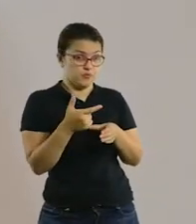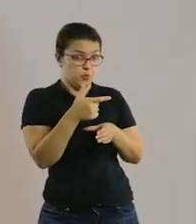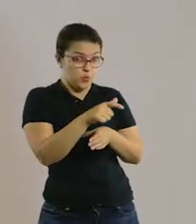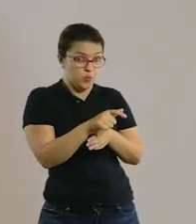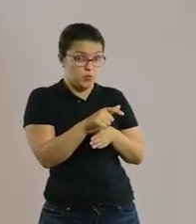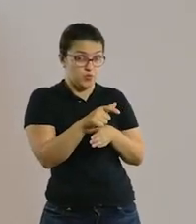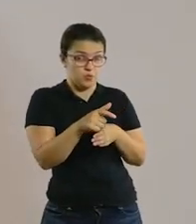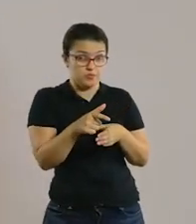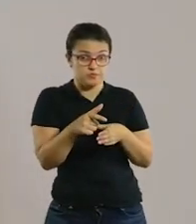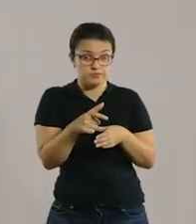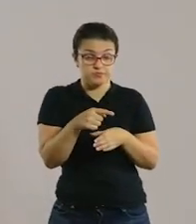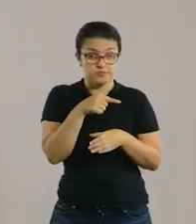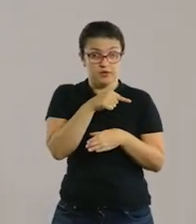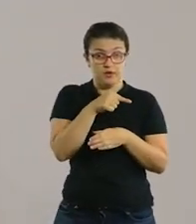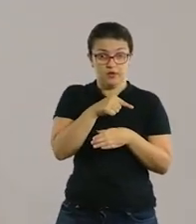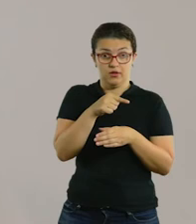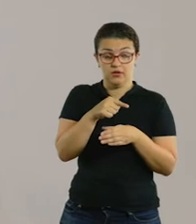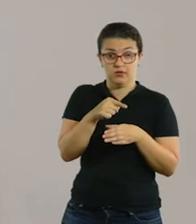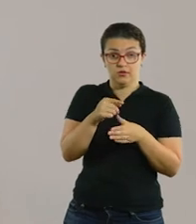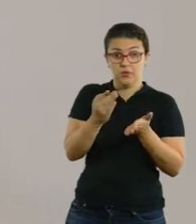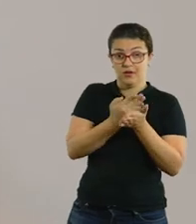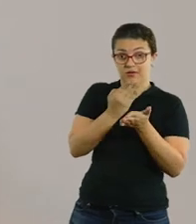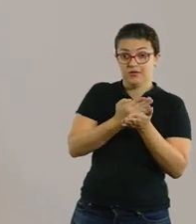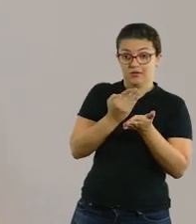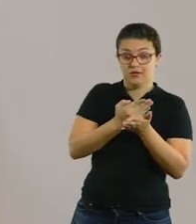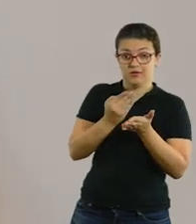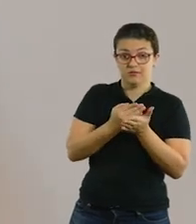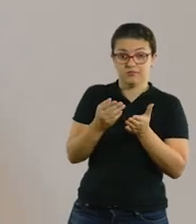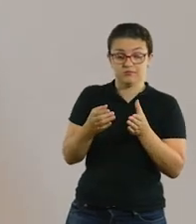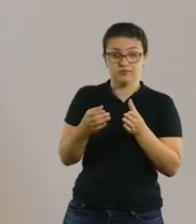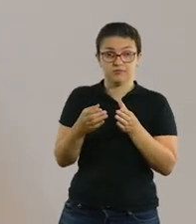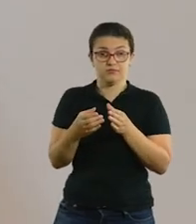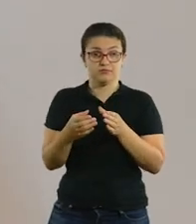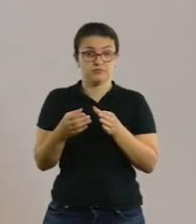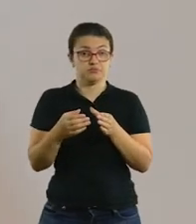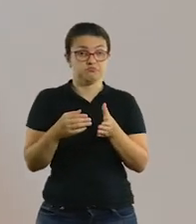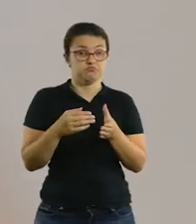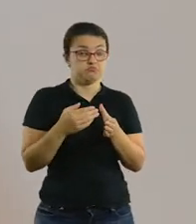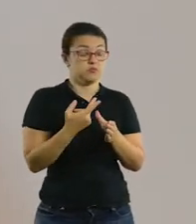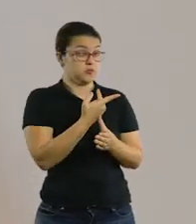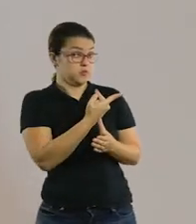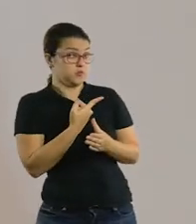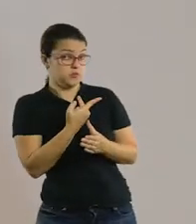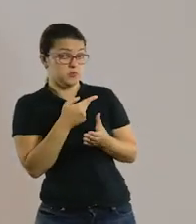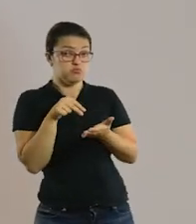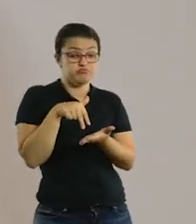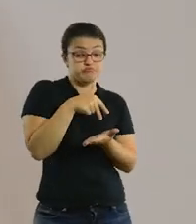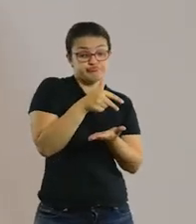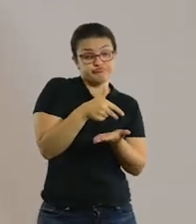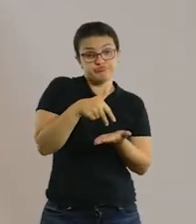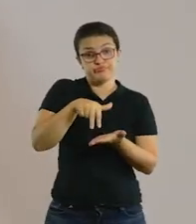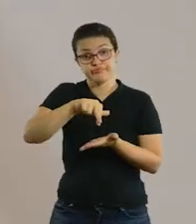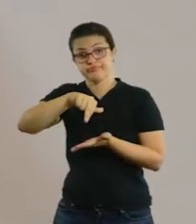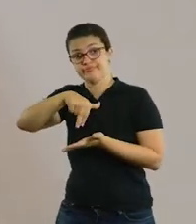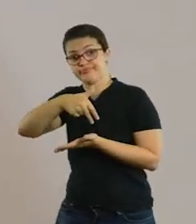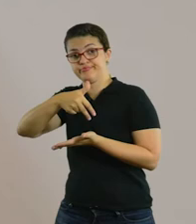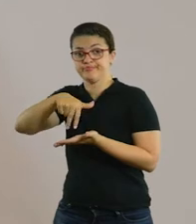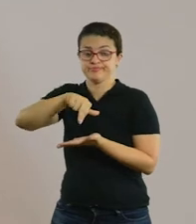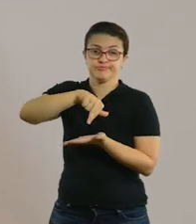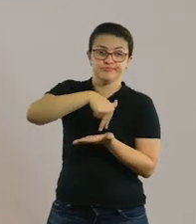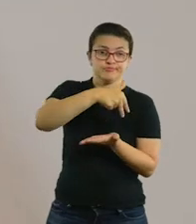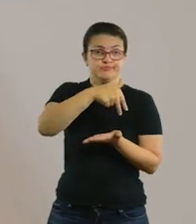e o meu colega vai segurar, no caso, o caderno, e a bolinha vai estar em cima. E a gente vai dançar com a música, tá? Pode ser movimentos